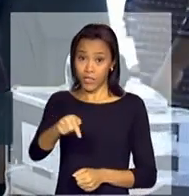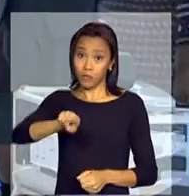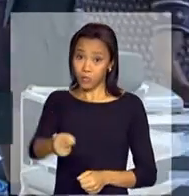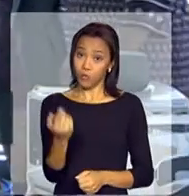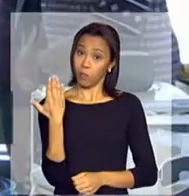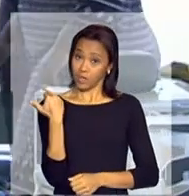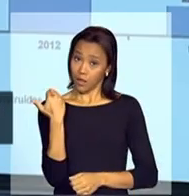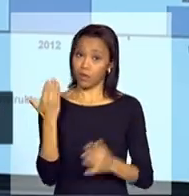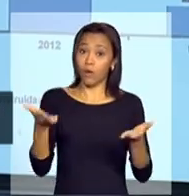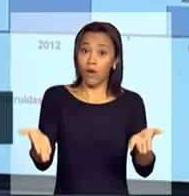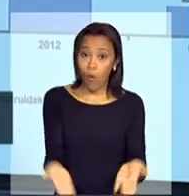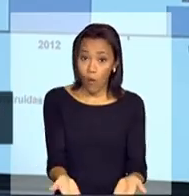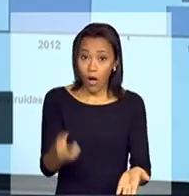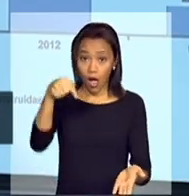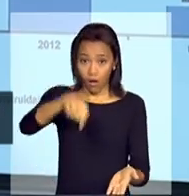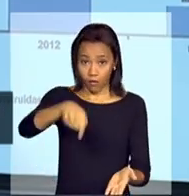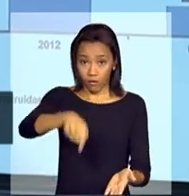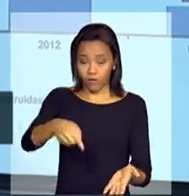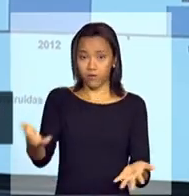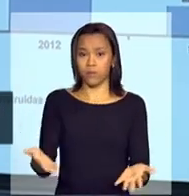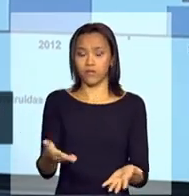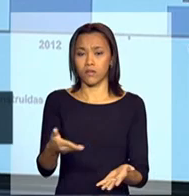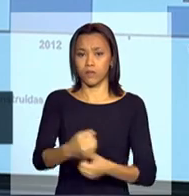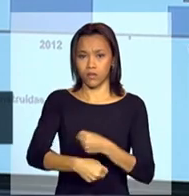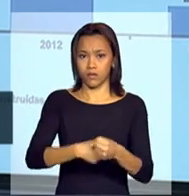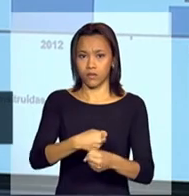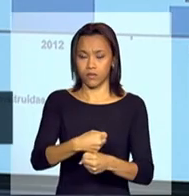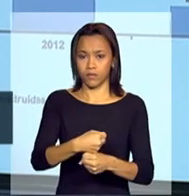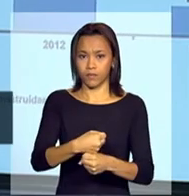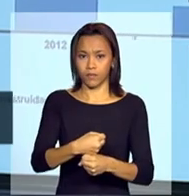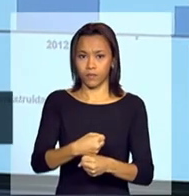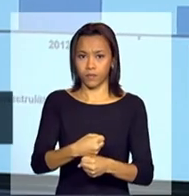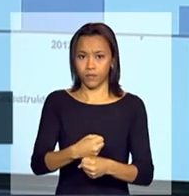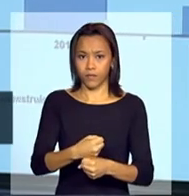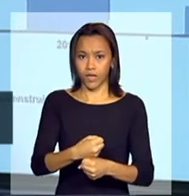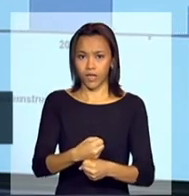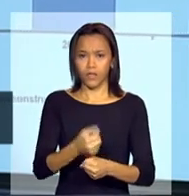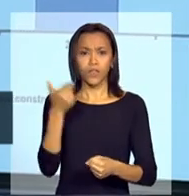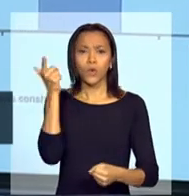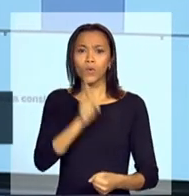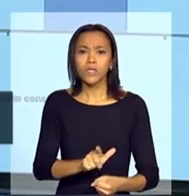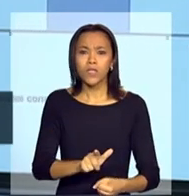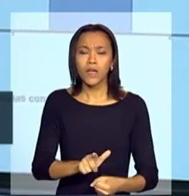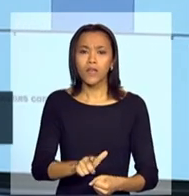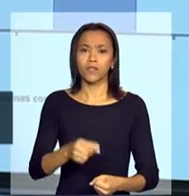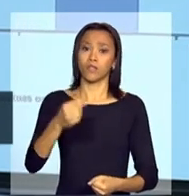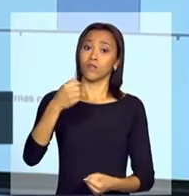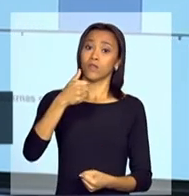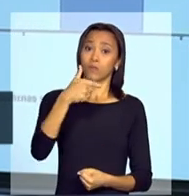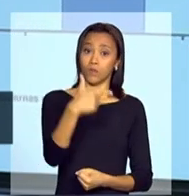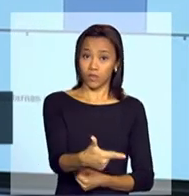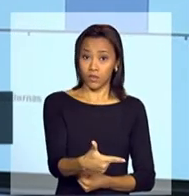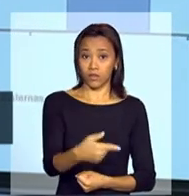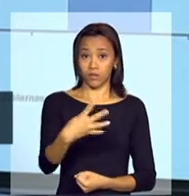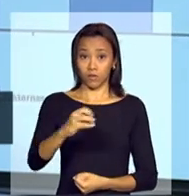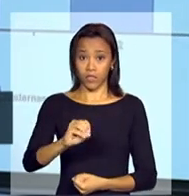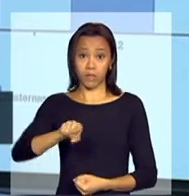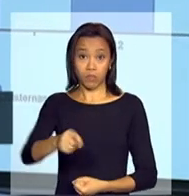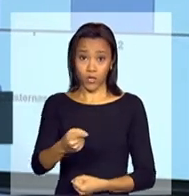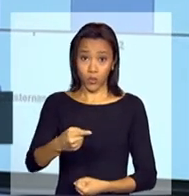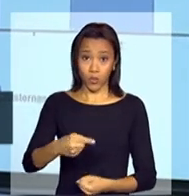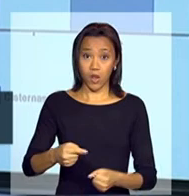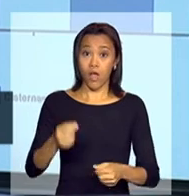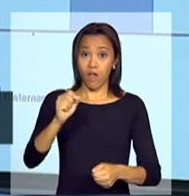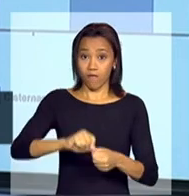queremos, esse ano, 240 mil, Tiago? Ter construído, chegar em 240 mil cisternas construídas.